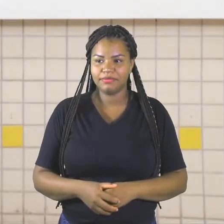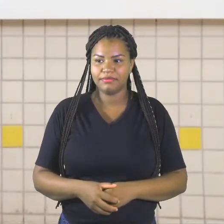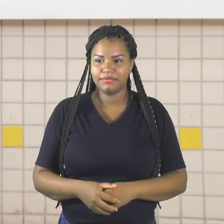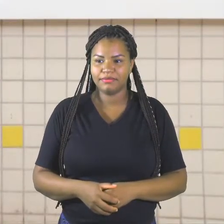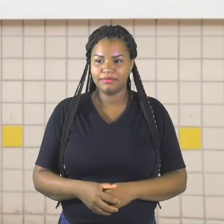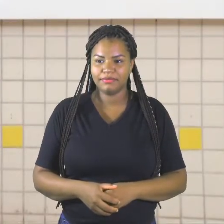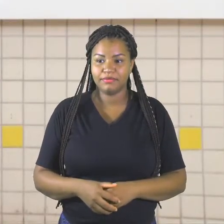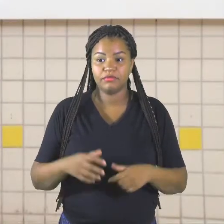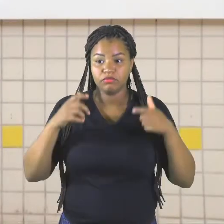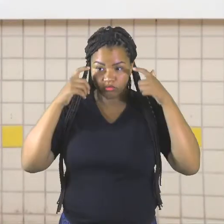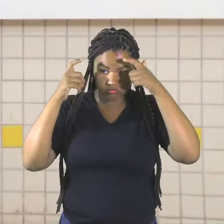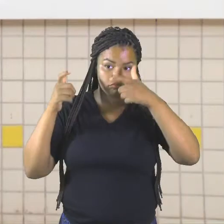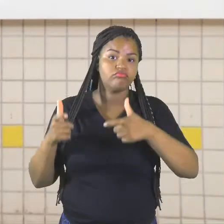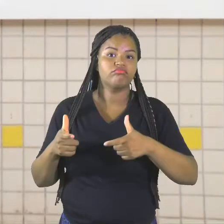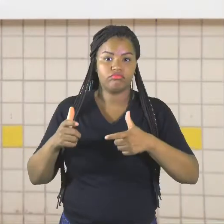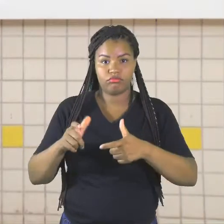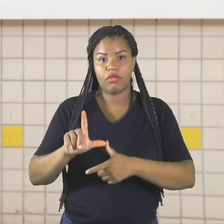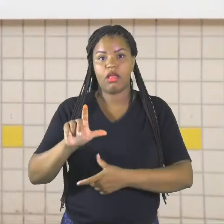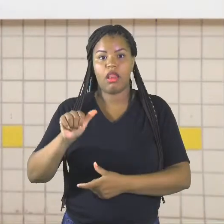Tirou o chapéu pra lâmpada. Cadê a lâmpada?